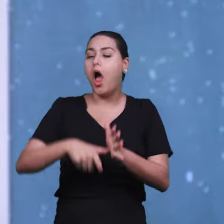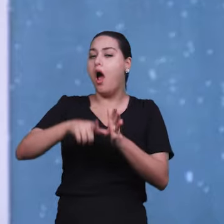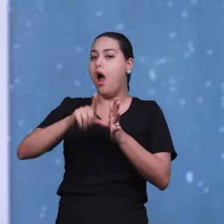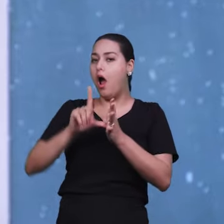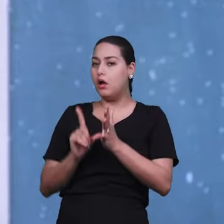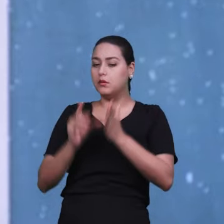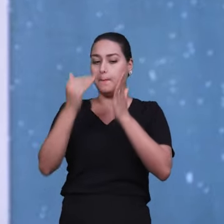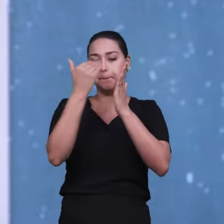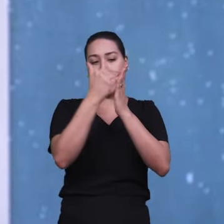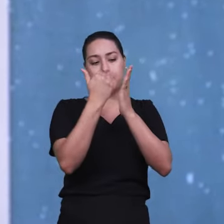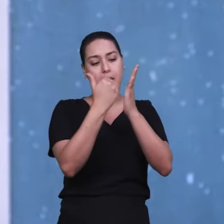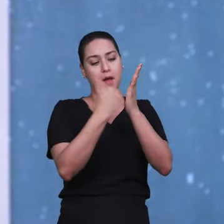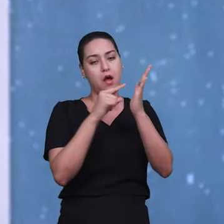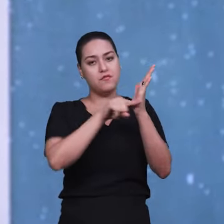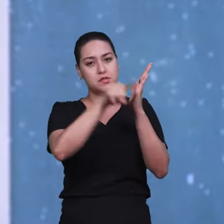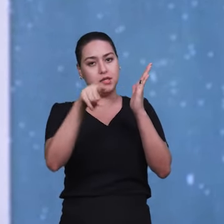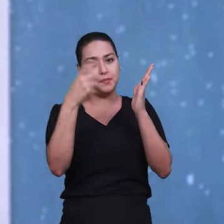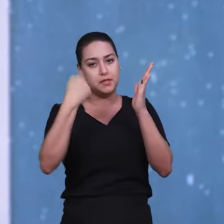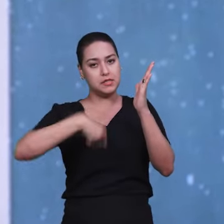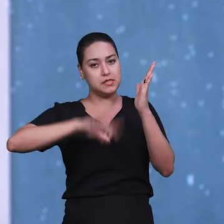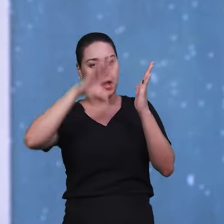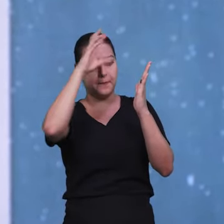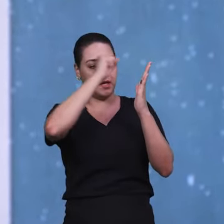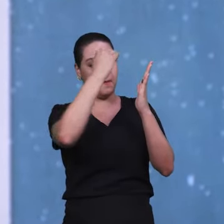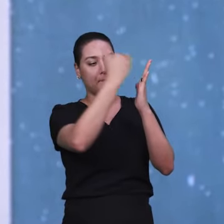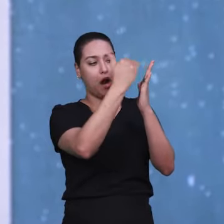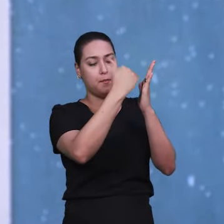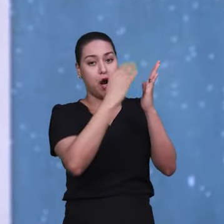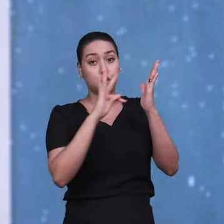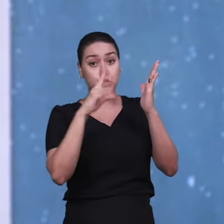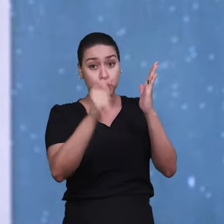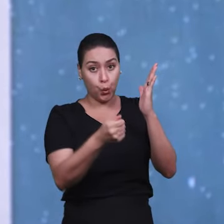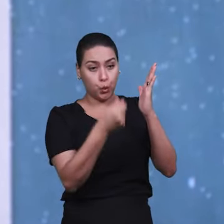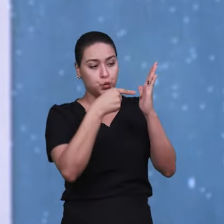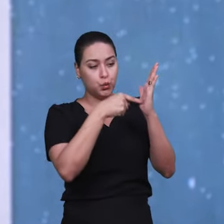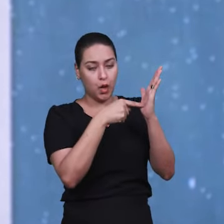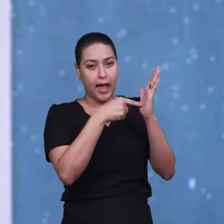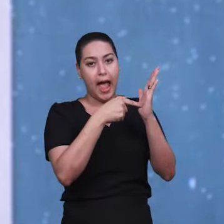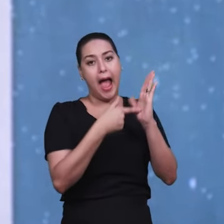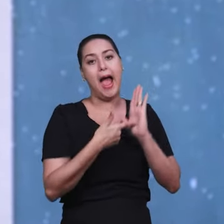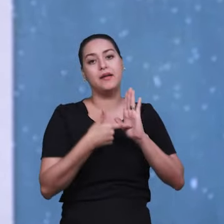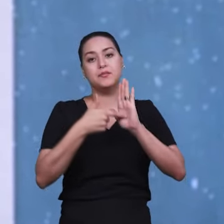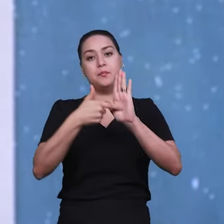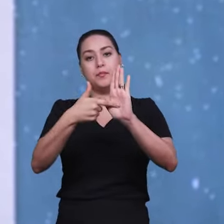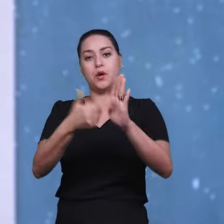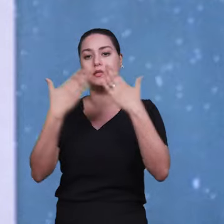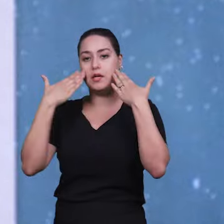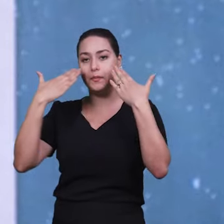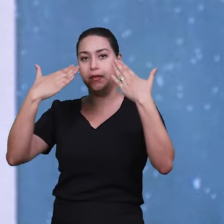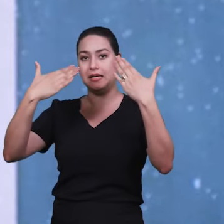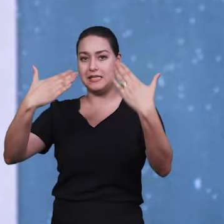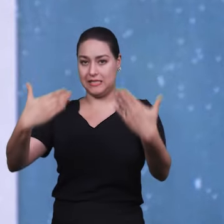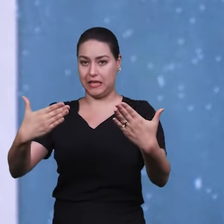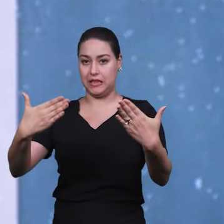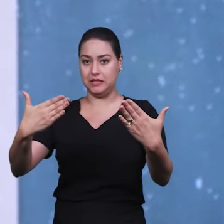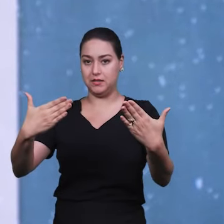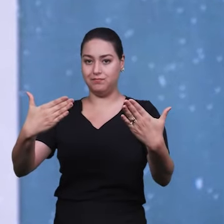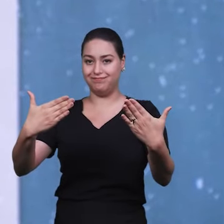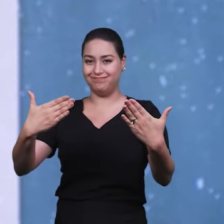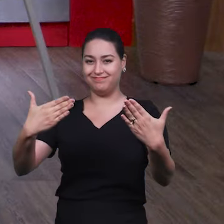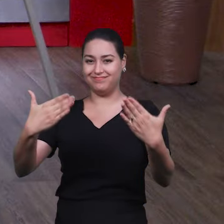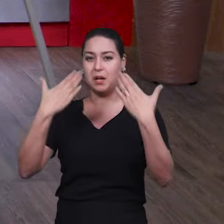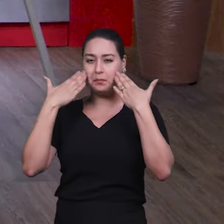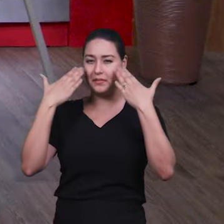programa e você se prepara o ano inteiro, geralmente. Entendi. Aí você faz a prova de habilidade específica. É se fosse uma apresentação.